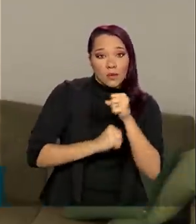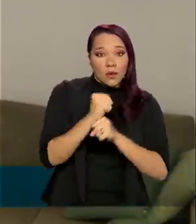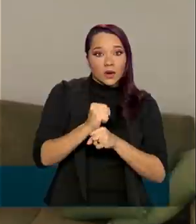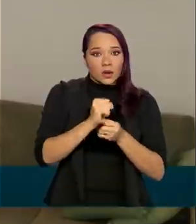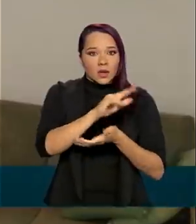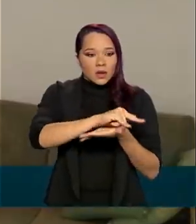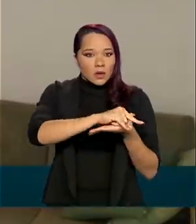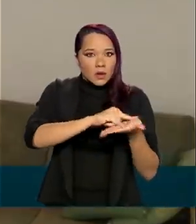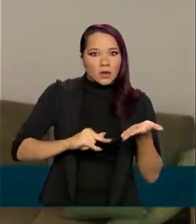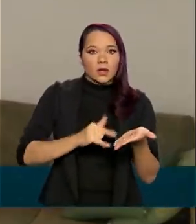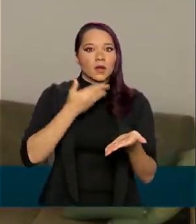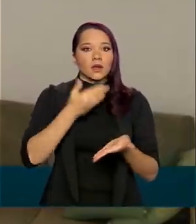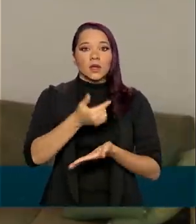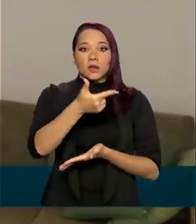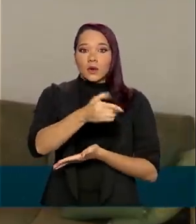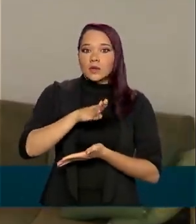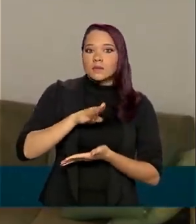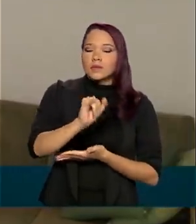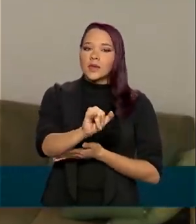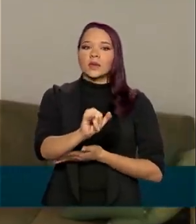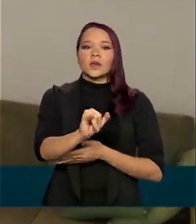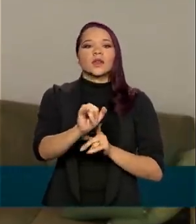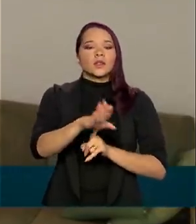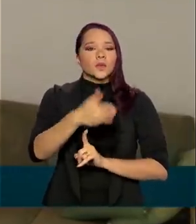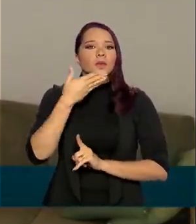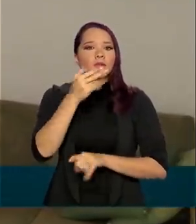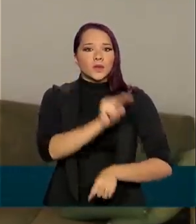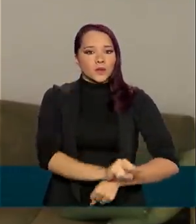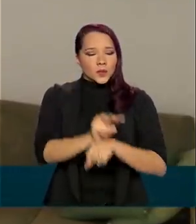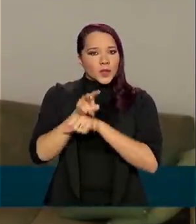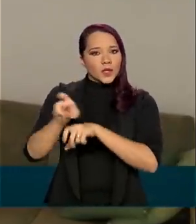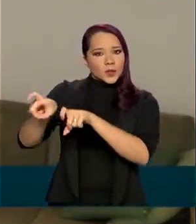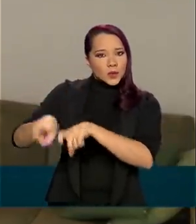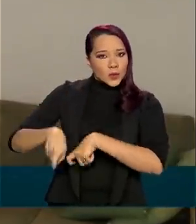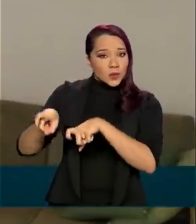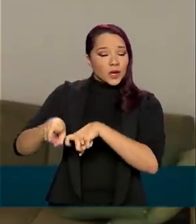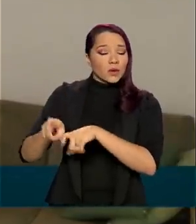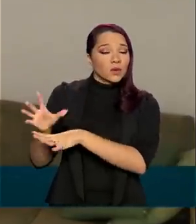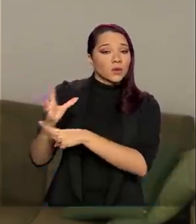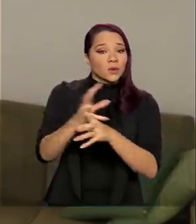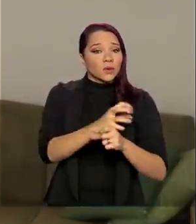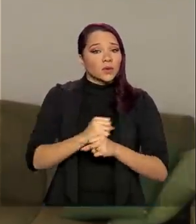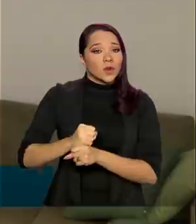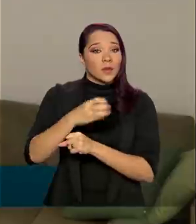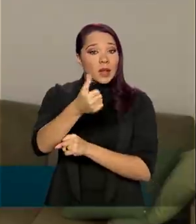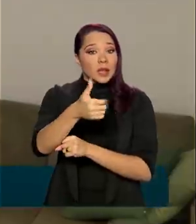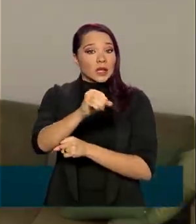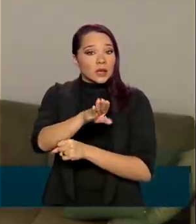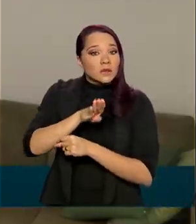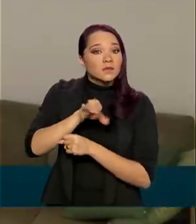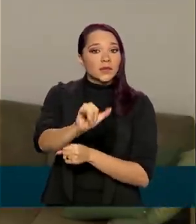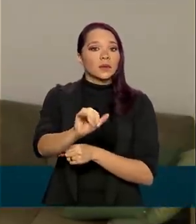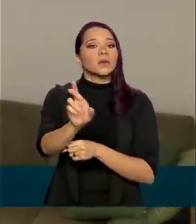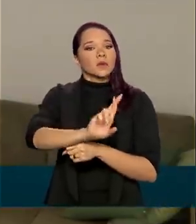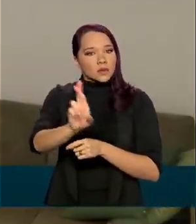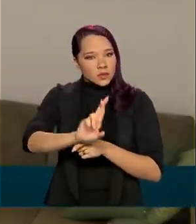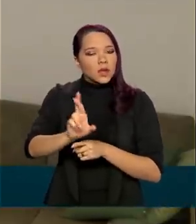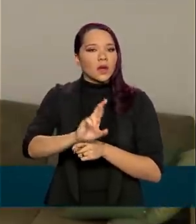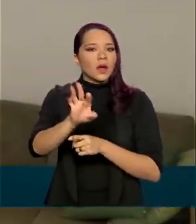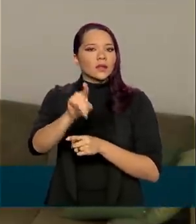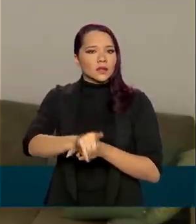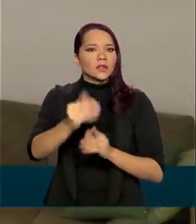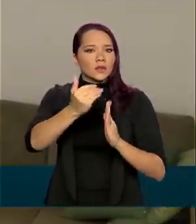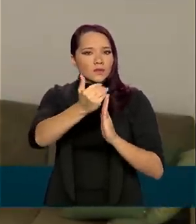cerca de 2 bilhões de operações de crédito rural, o que equivale a 10 bilhões de reais de